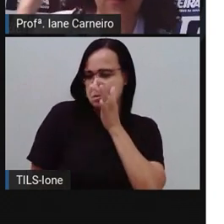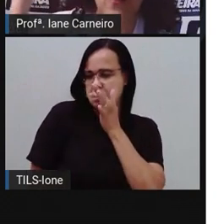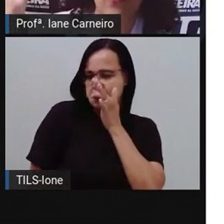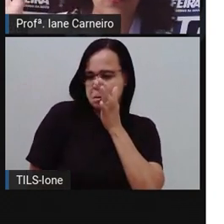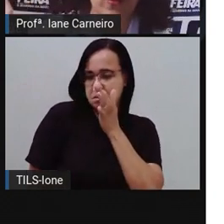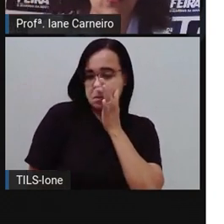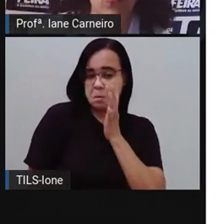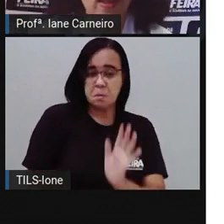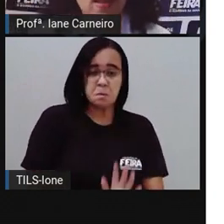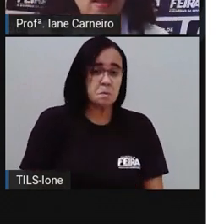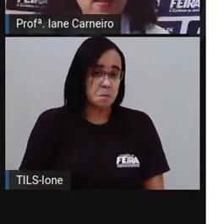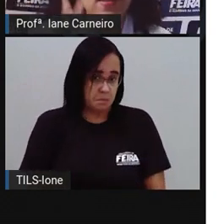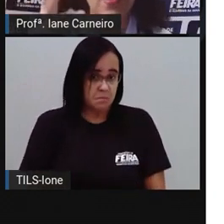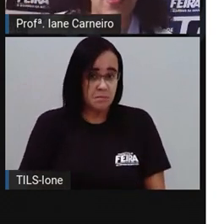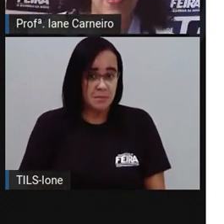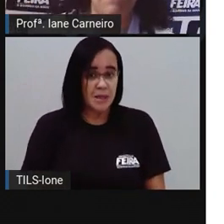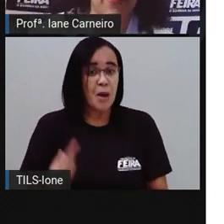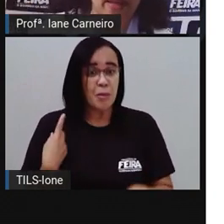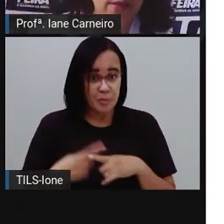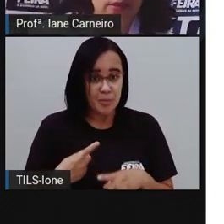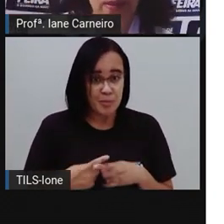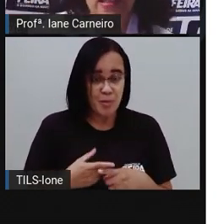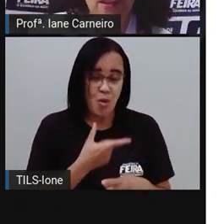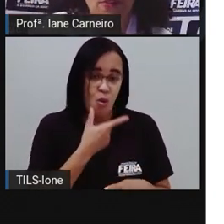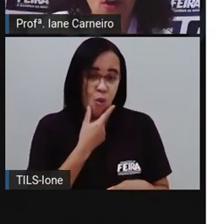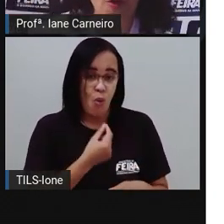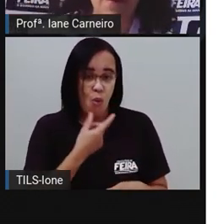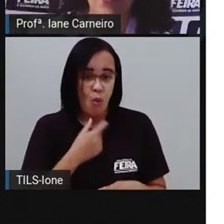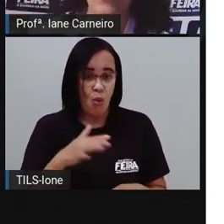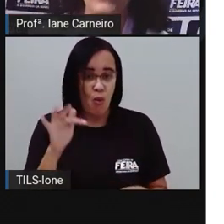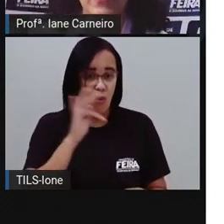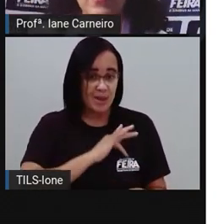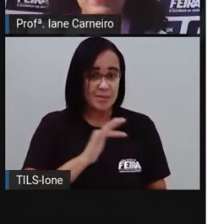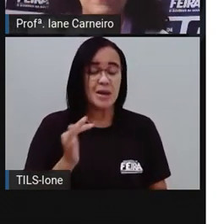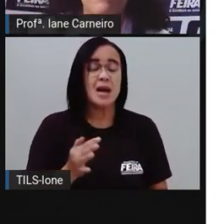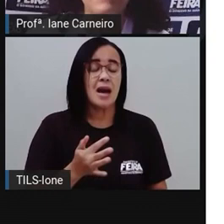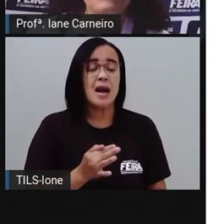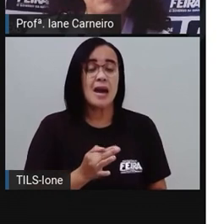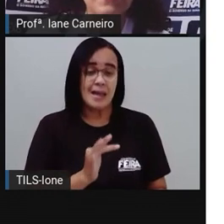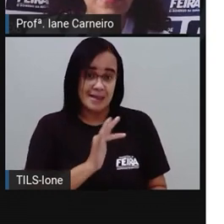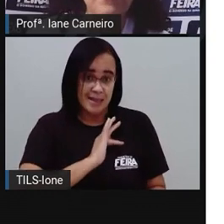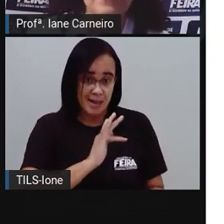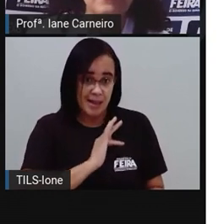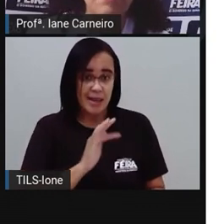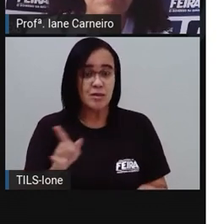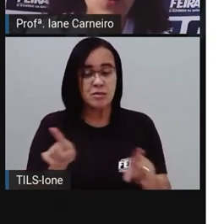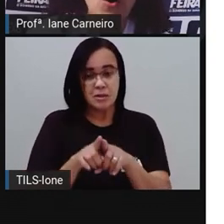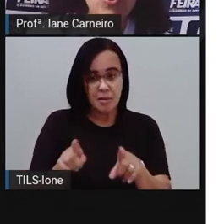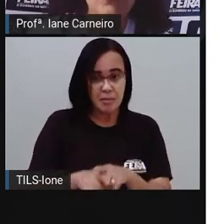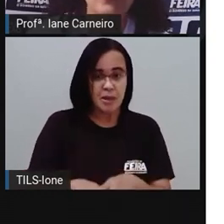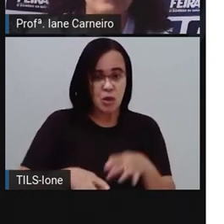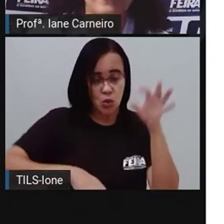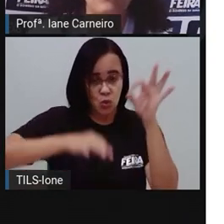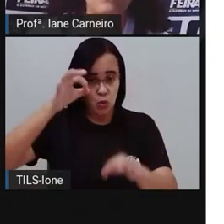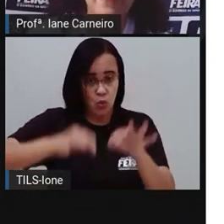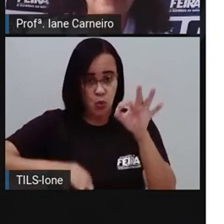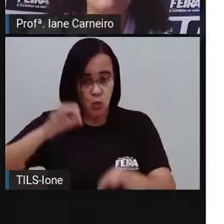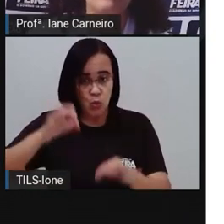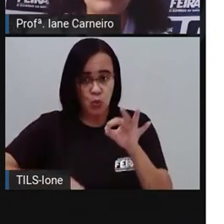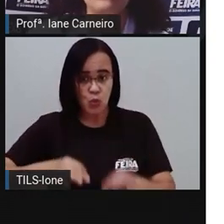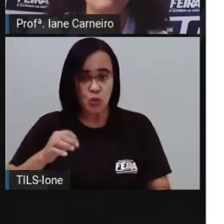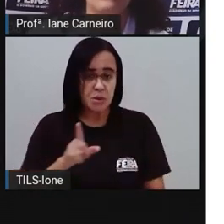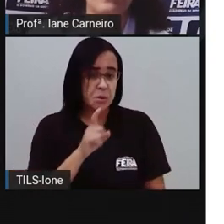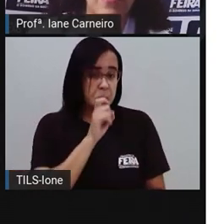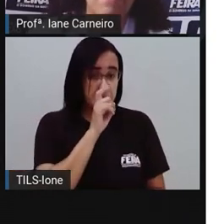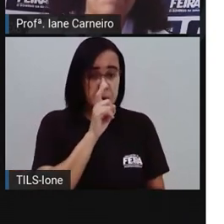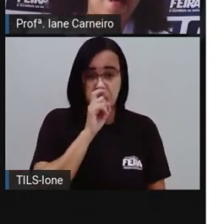juízes, é preto, quer dizer que é formal, né? Mas também representa a morte, né? O mal,